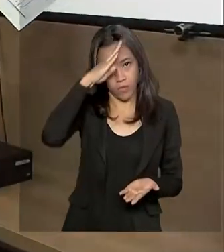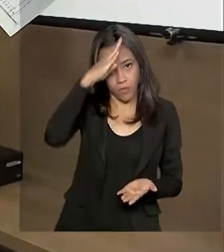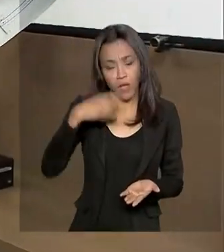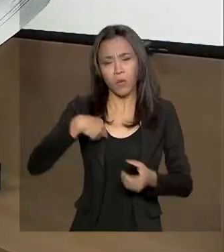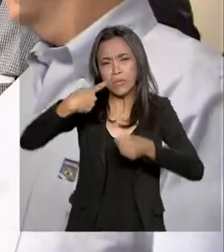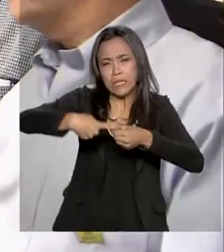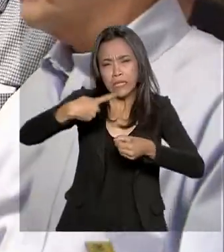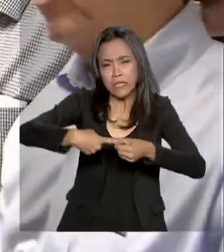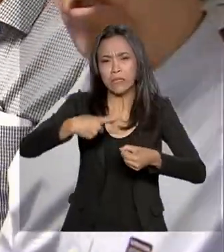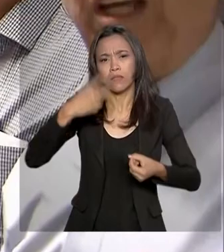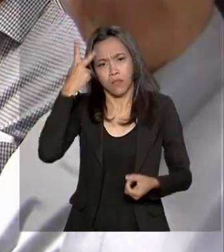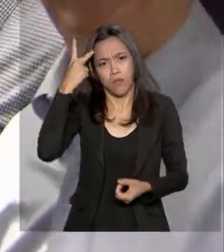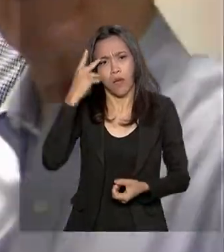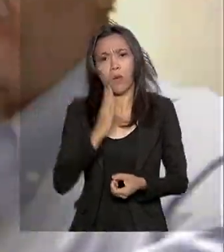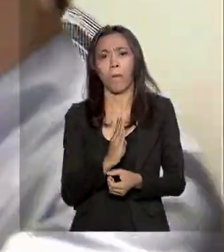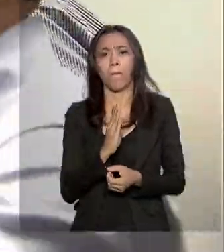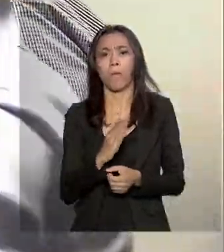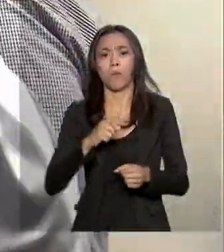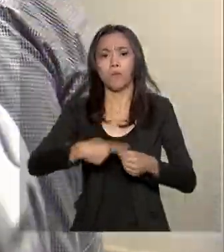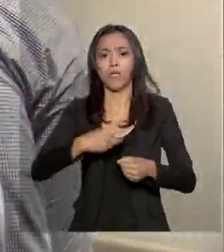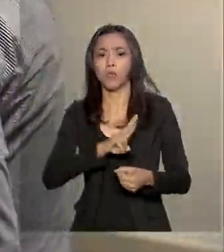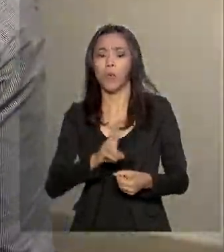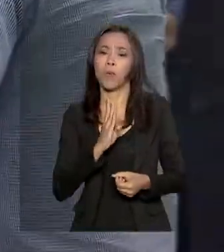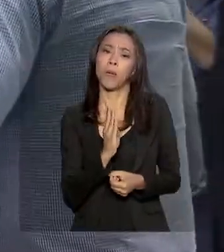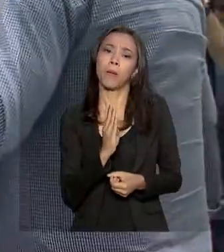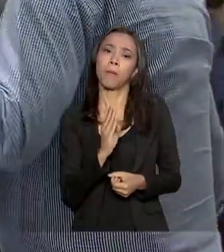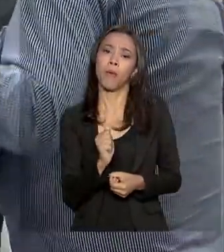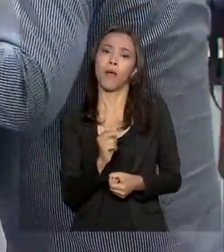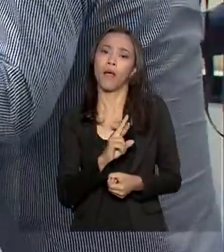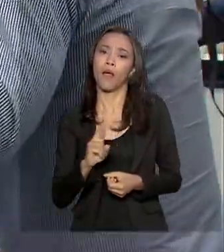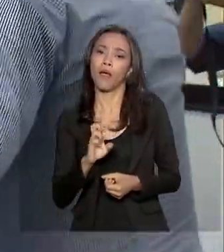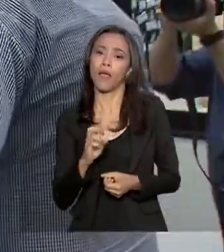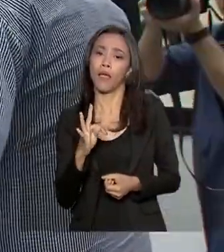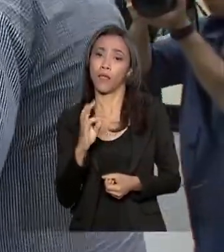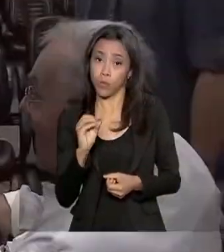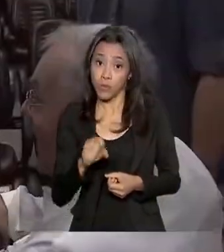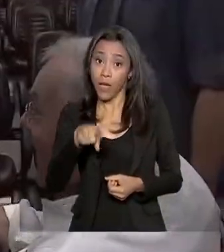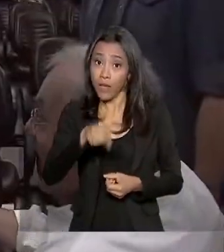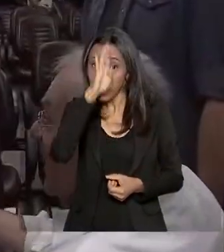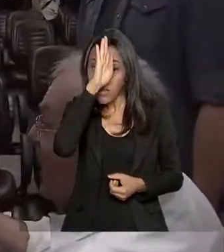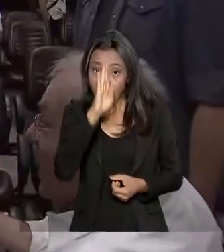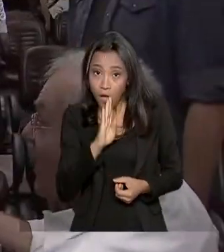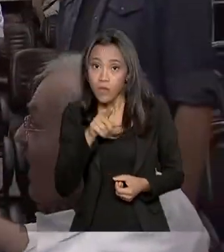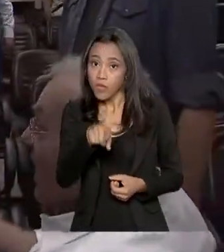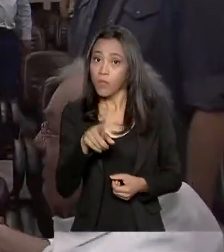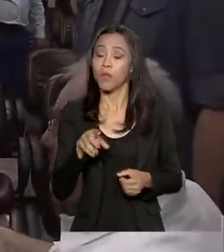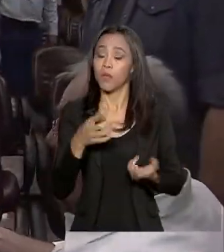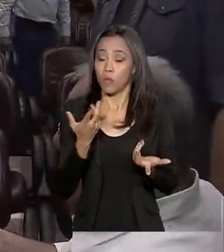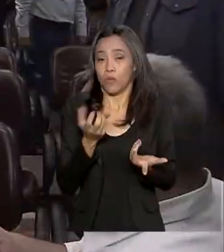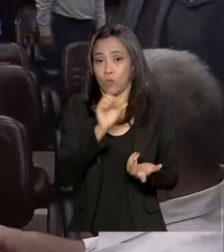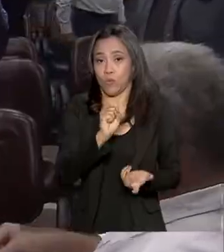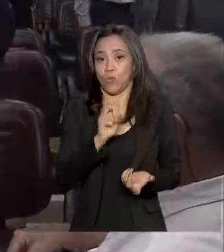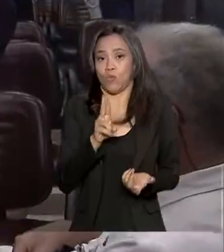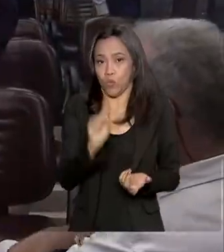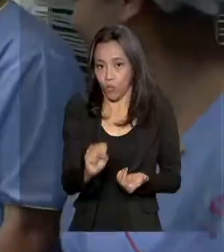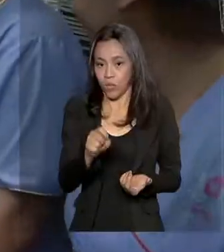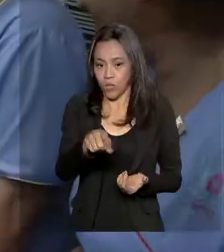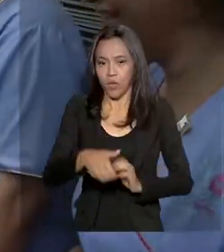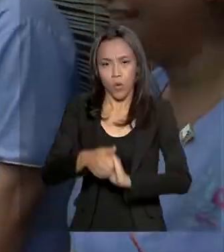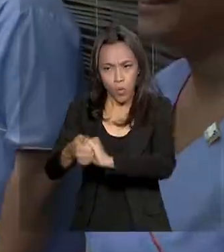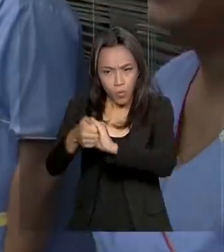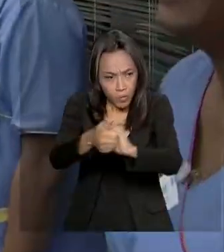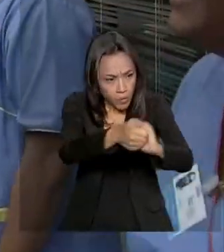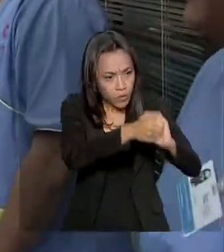interior de São Paulo. Ao caminhar no hospital, que atende gratuitamente pelo SUS, o presidente cumprimentou pacientes,